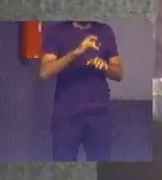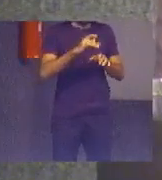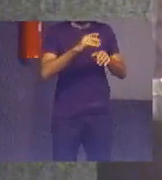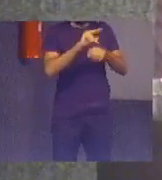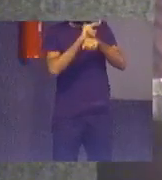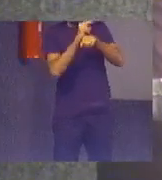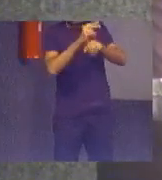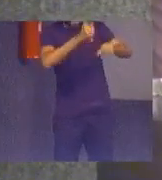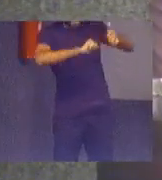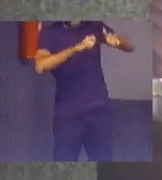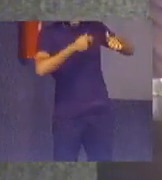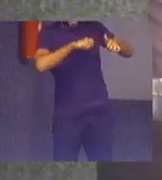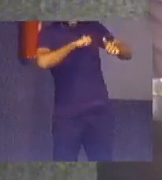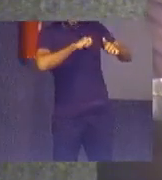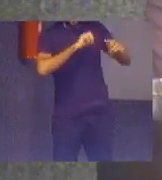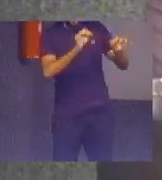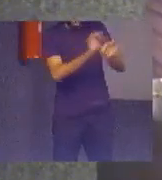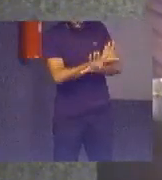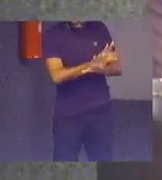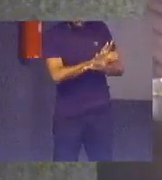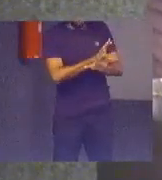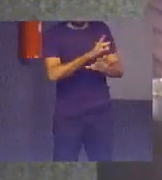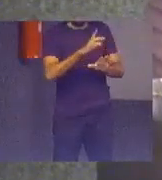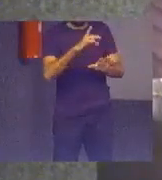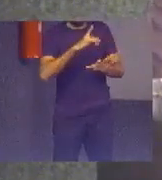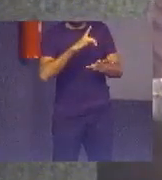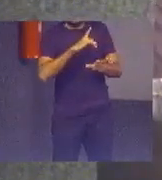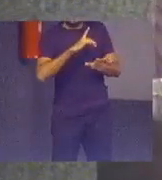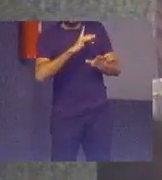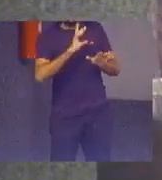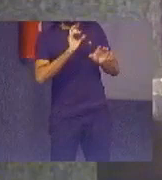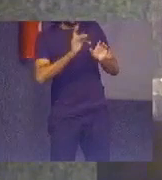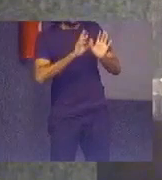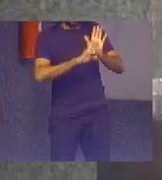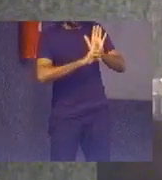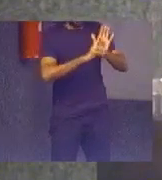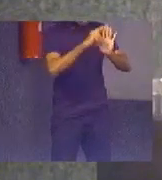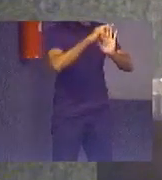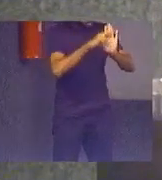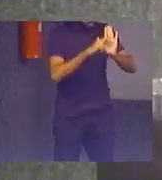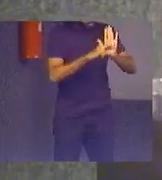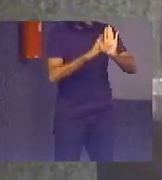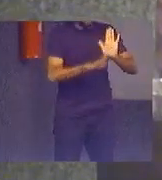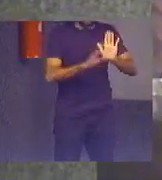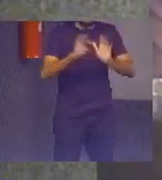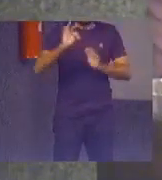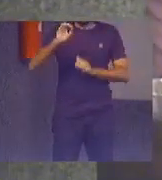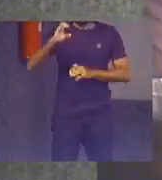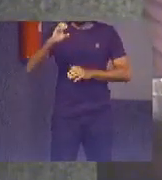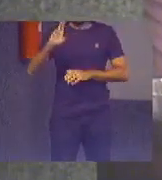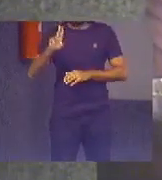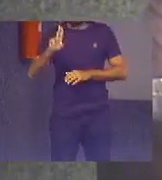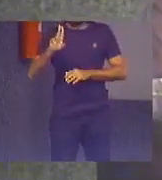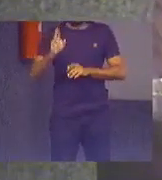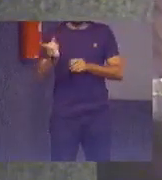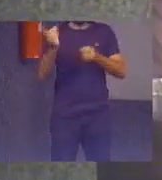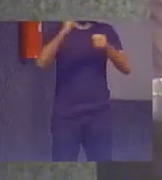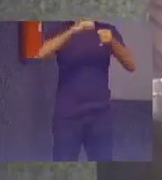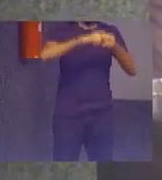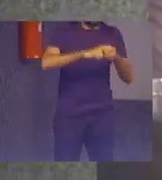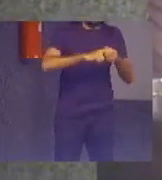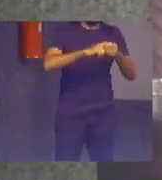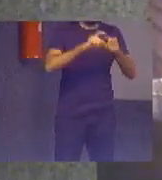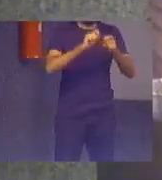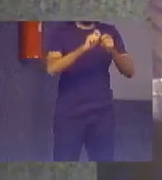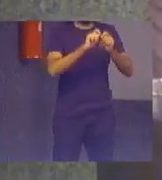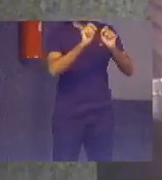são feitas as deliberações como as determinações e recomendações, posteriormente, o Tribunal de Contas da União ele volta a